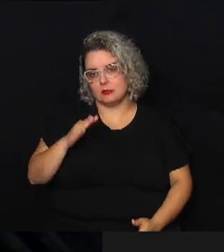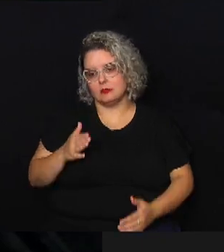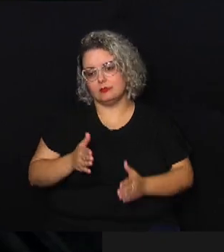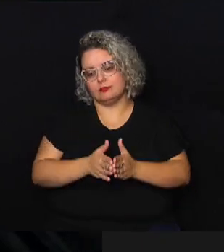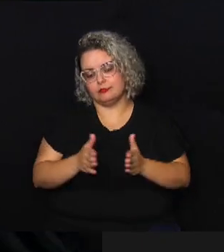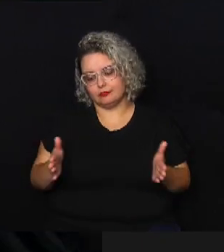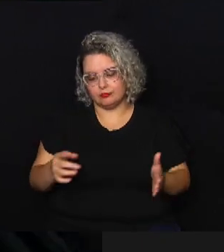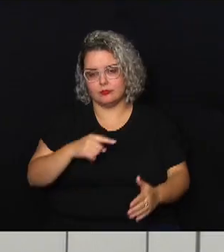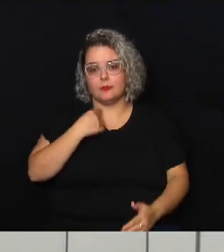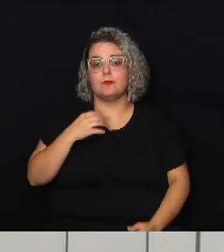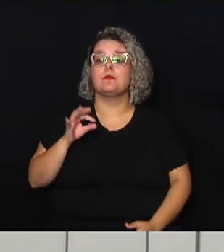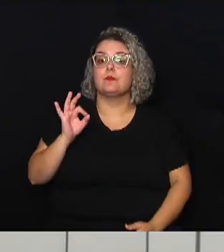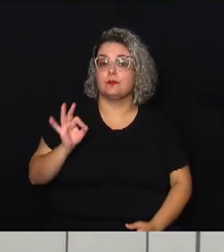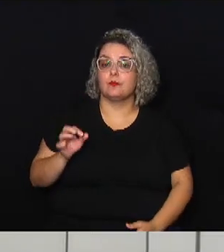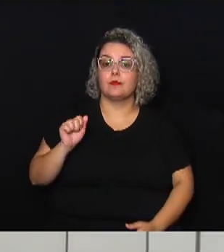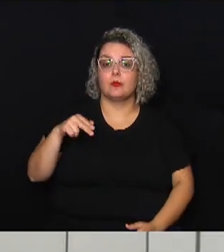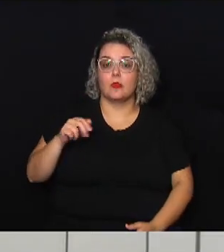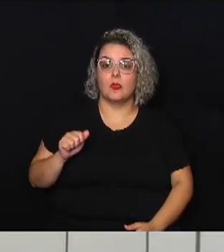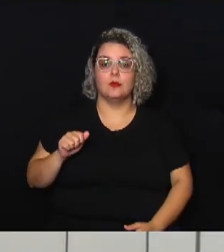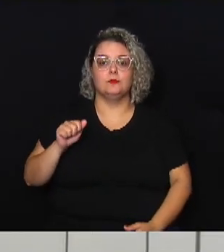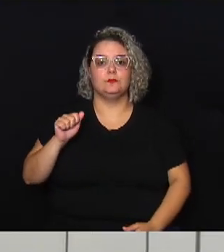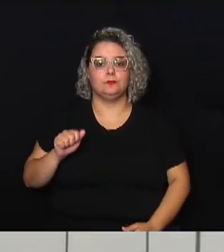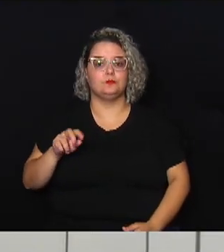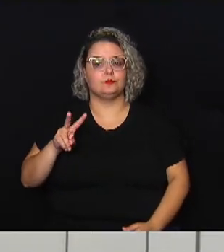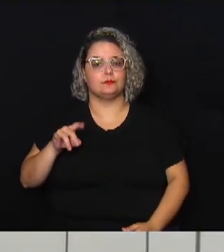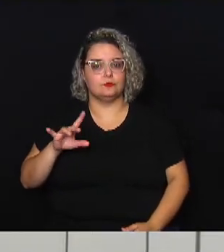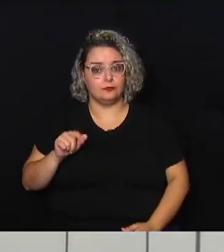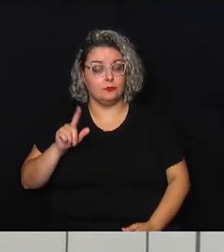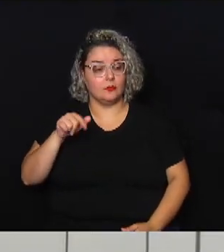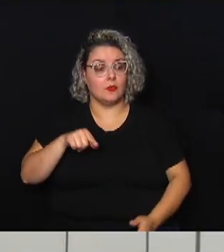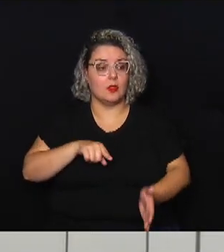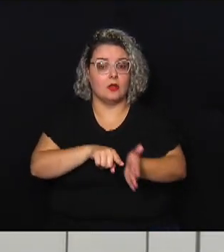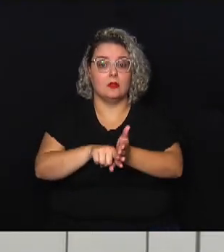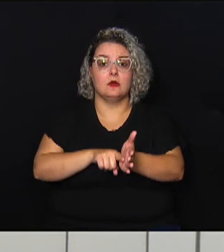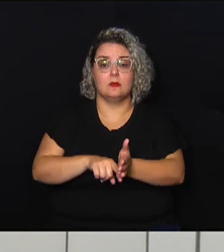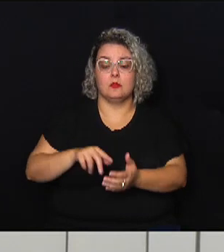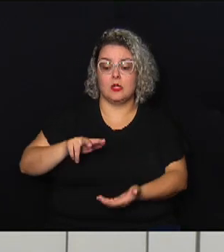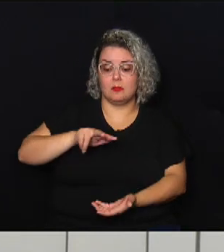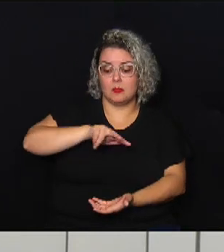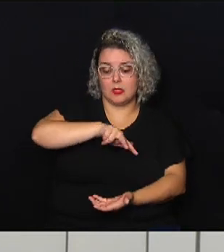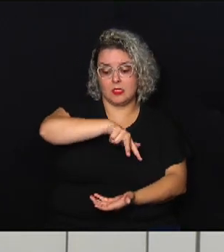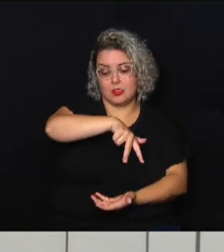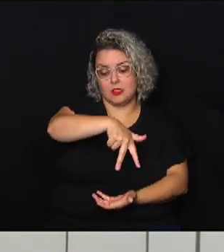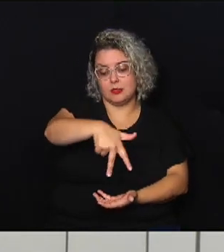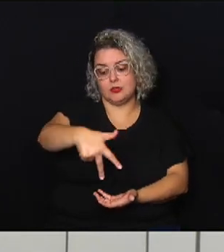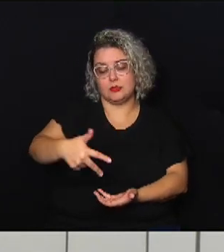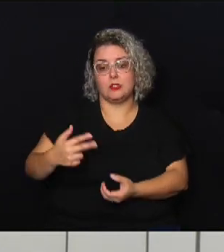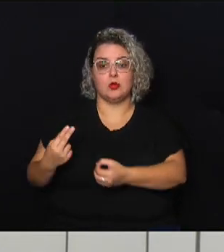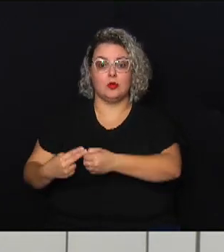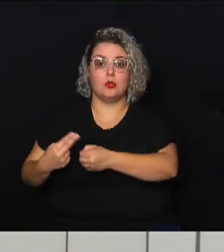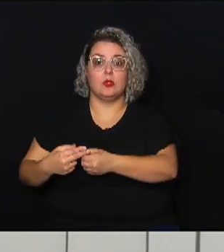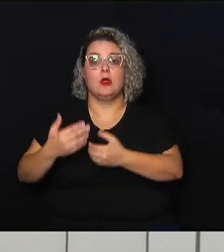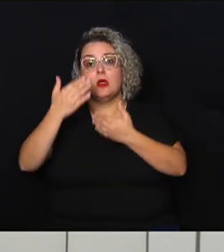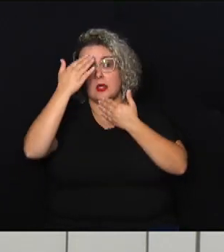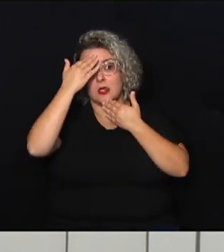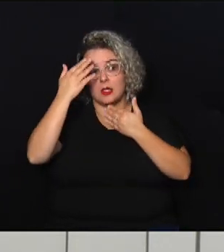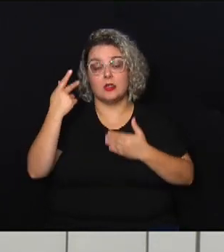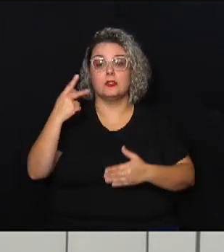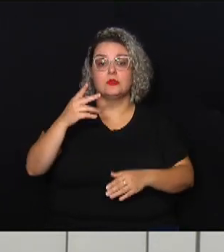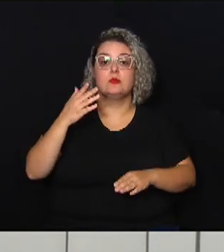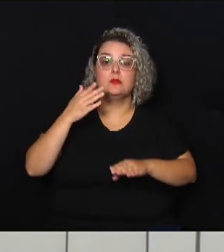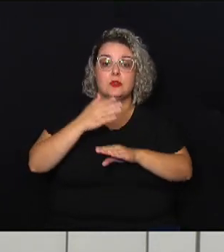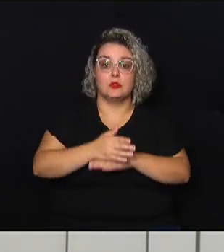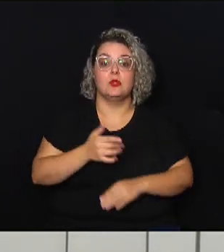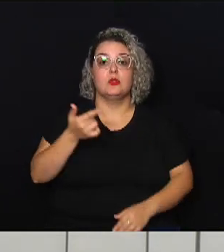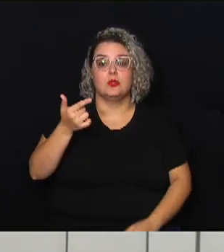tá certo então Ana Ávila que é pesquisadora meteorologista do CEPAGRE da Unicamp eu agradeço a sua participação a